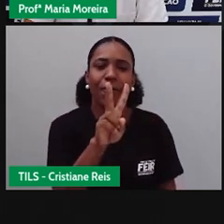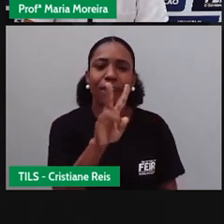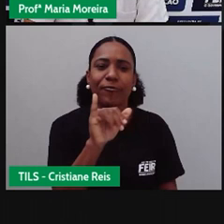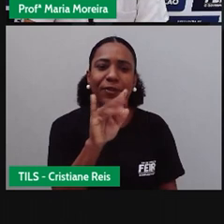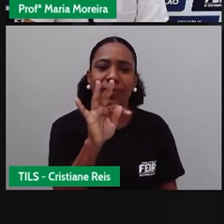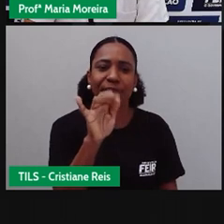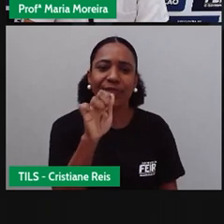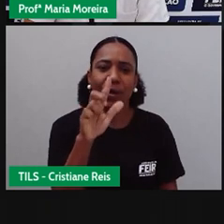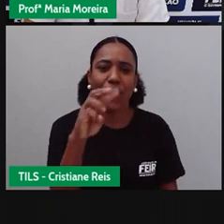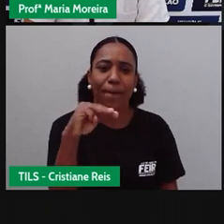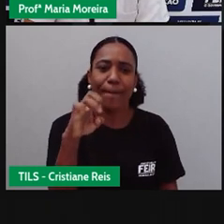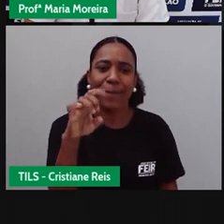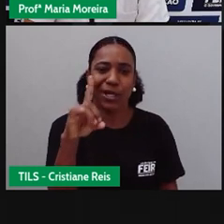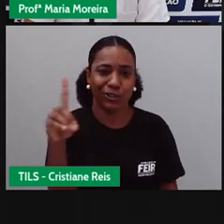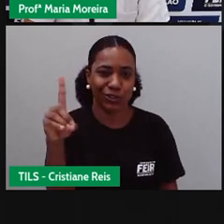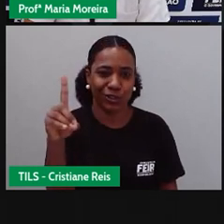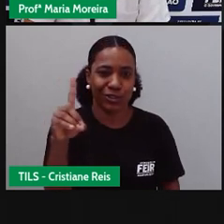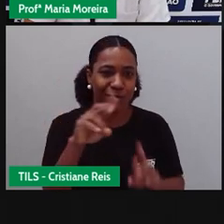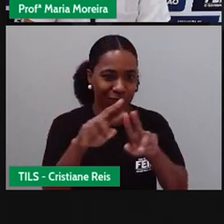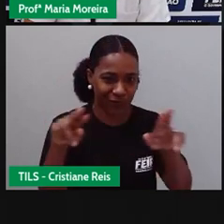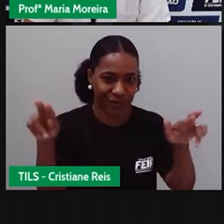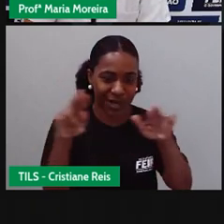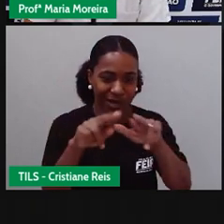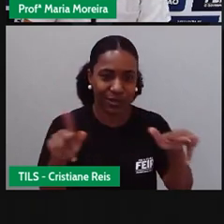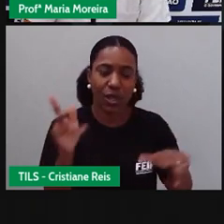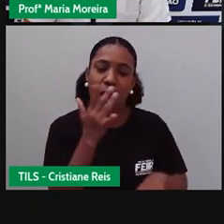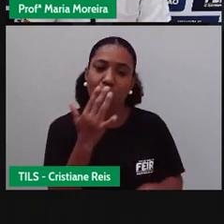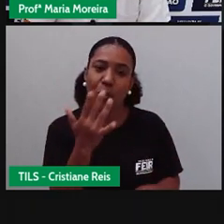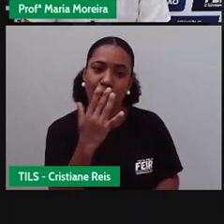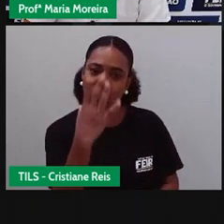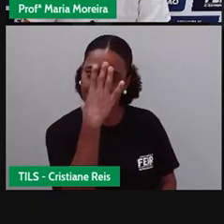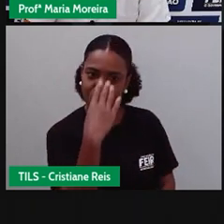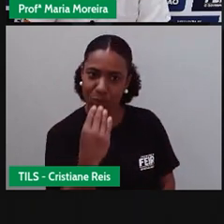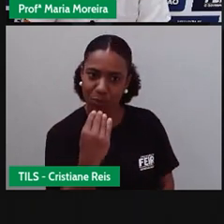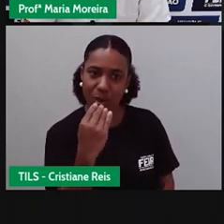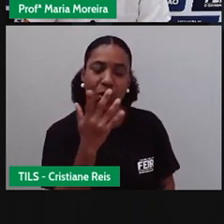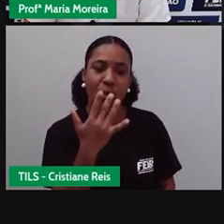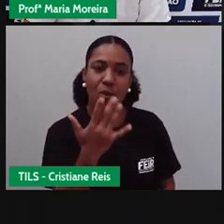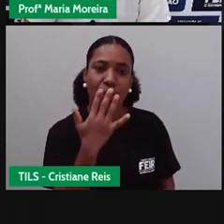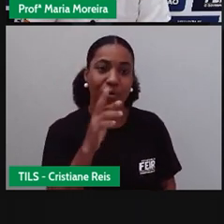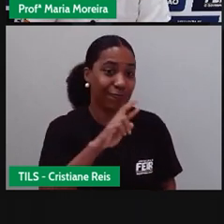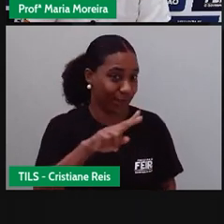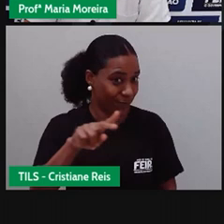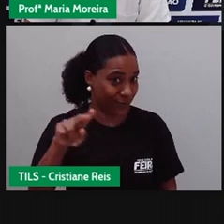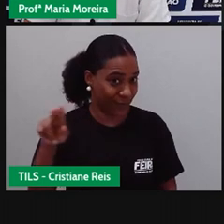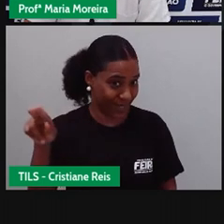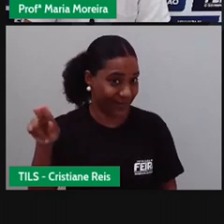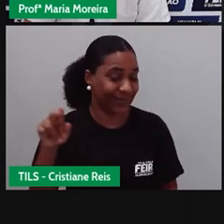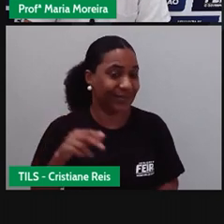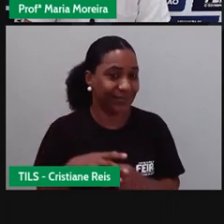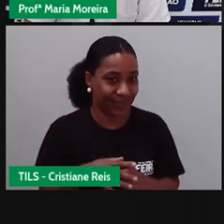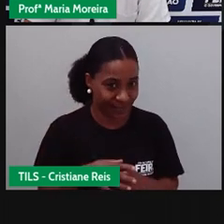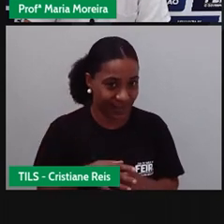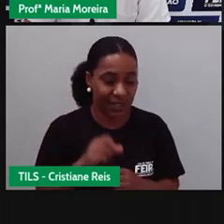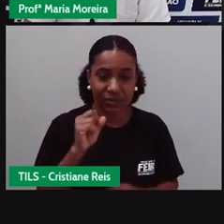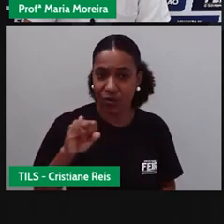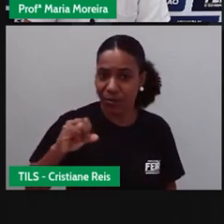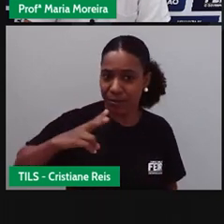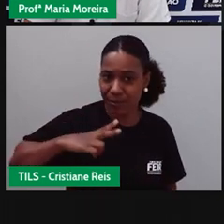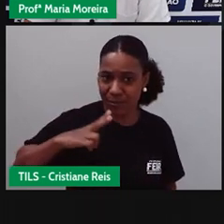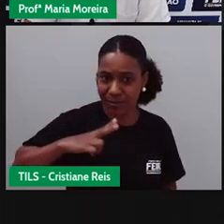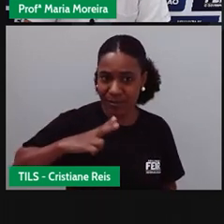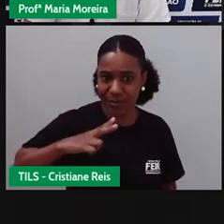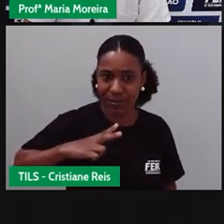Existem outros serviços, né? E as ambulâncias são de outras cores. E o que é que determina isso? Se for privado a